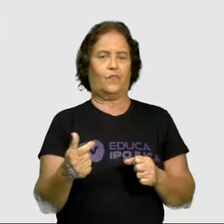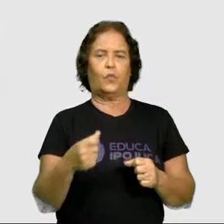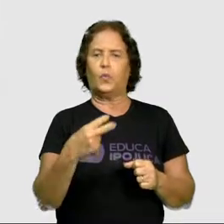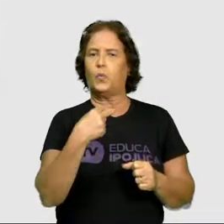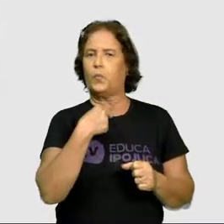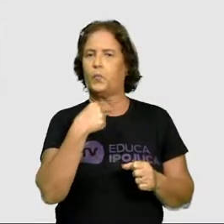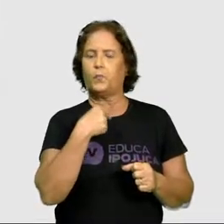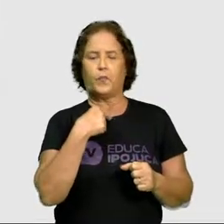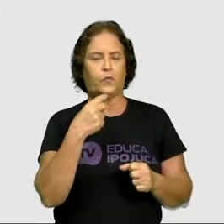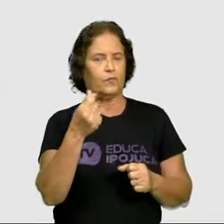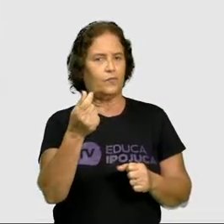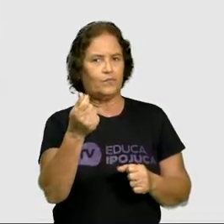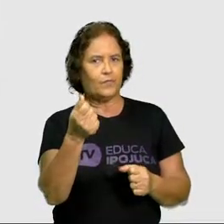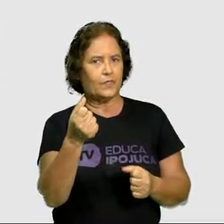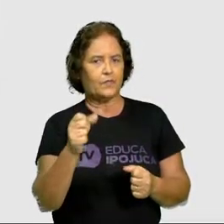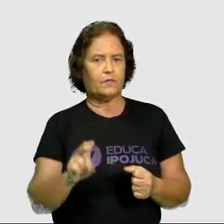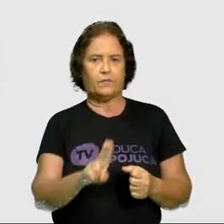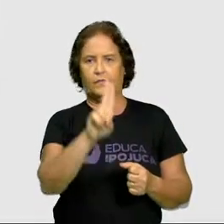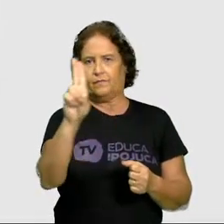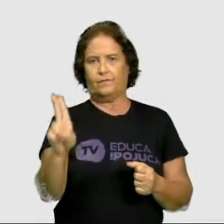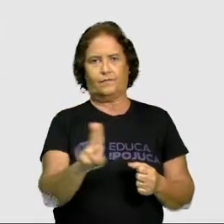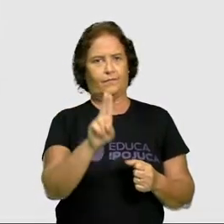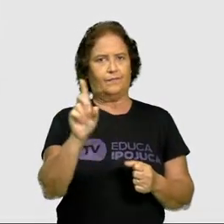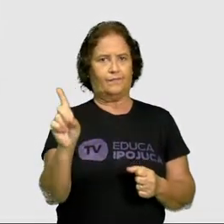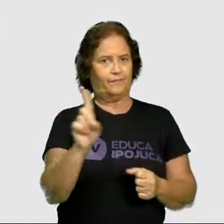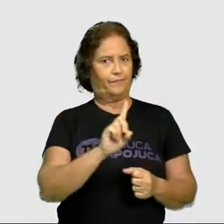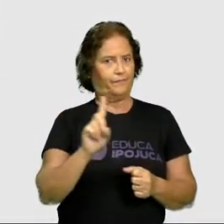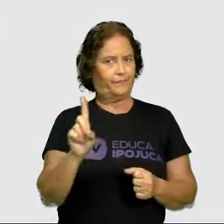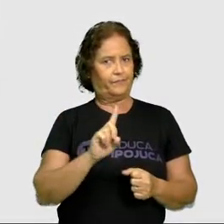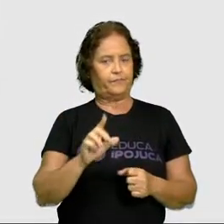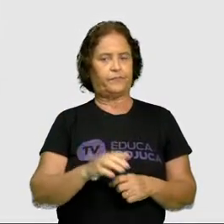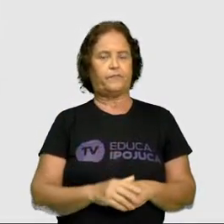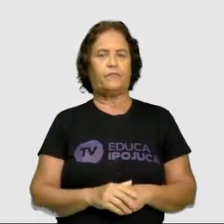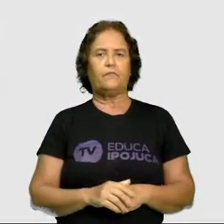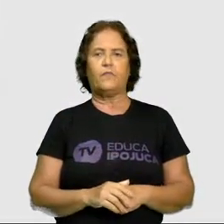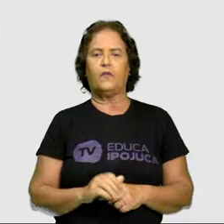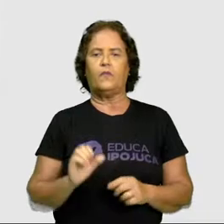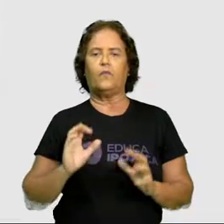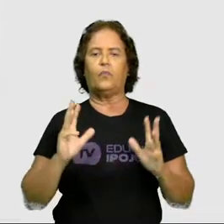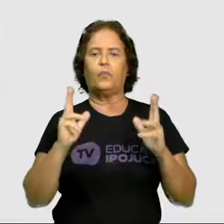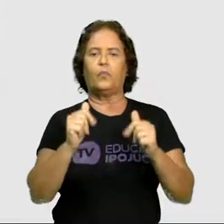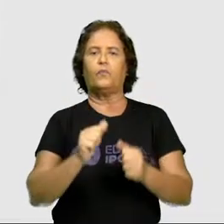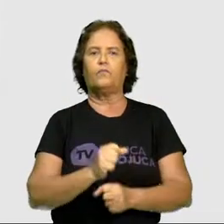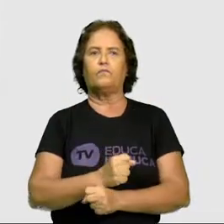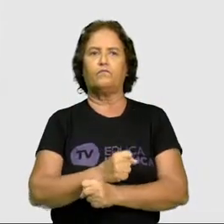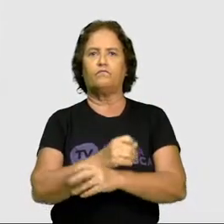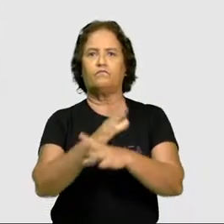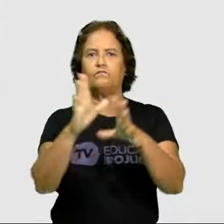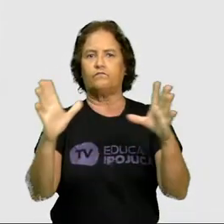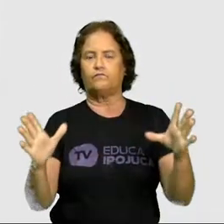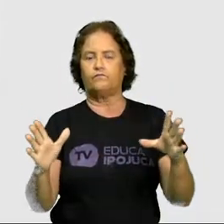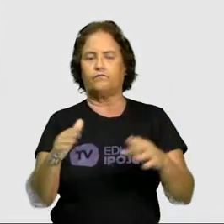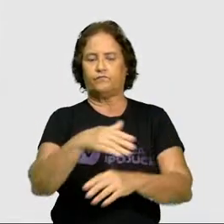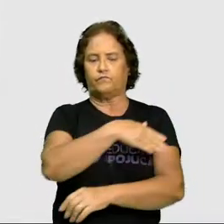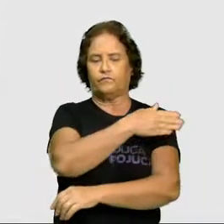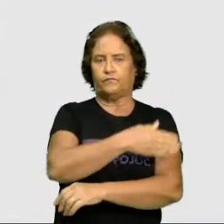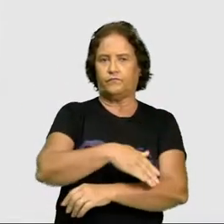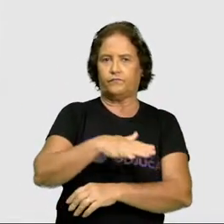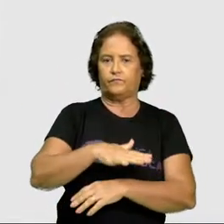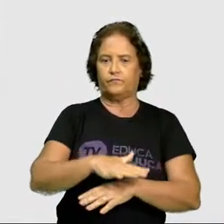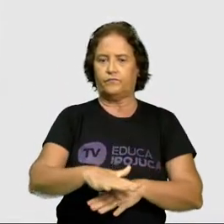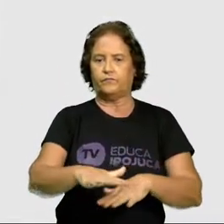cobrado para ter acesso ou uso. São todos os ambientes abertos, como ruas, calçadas,